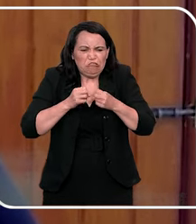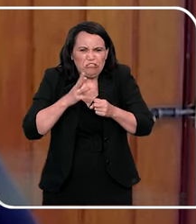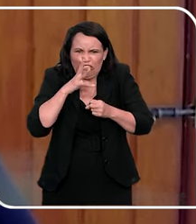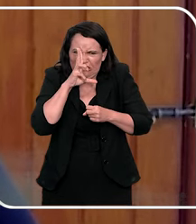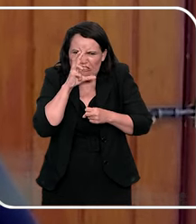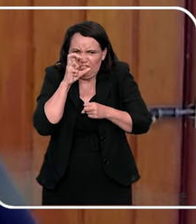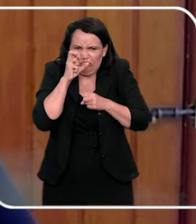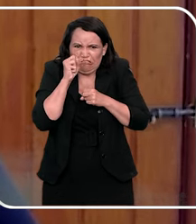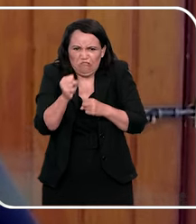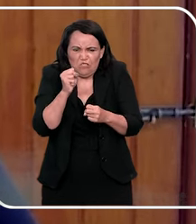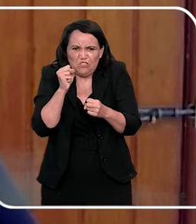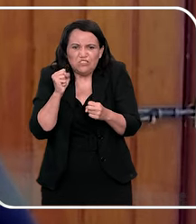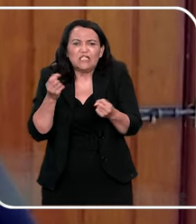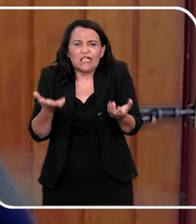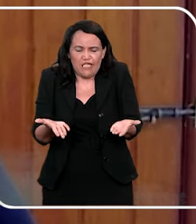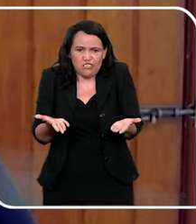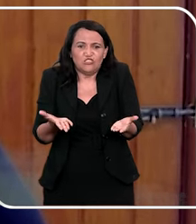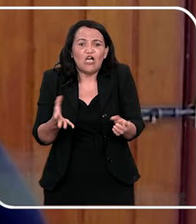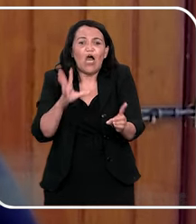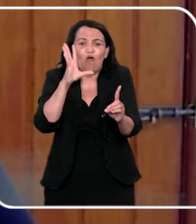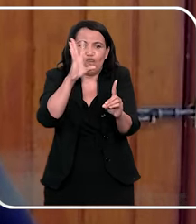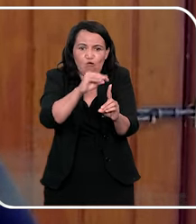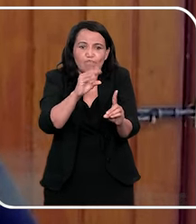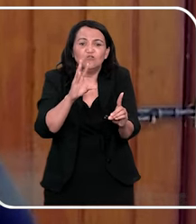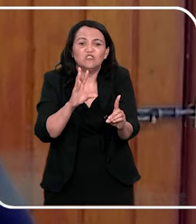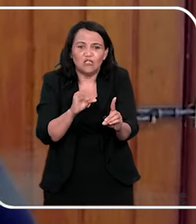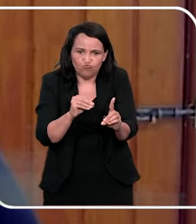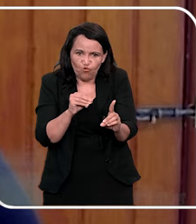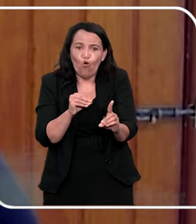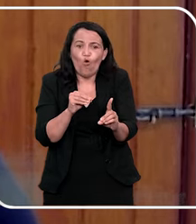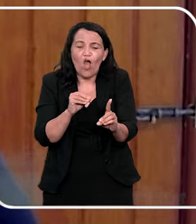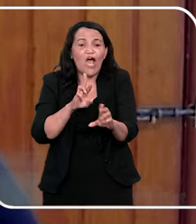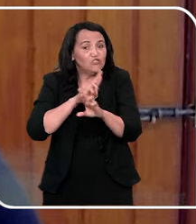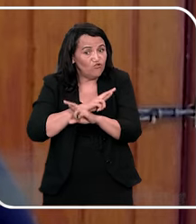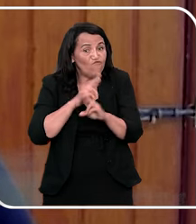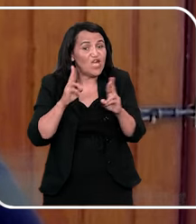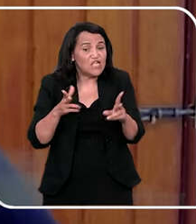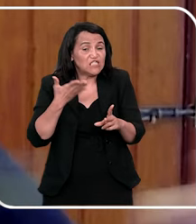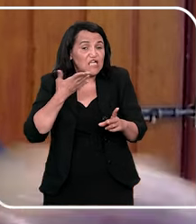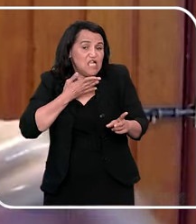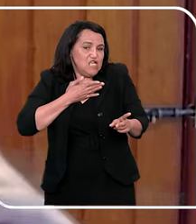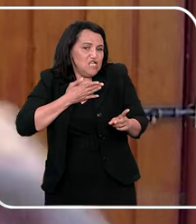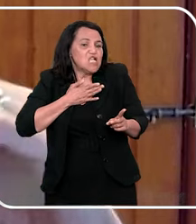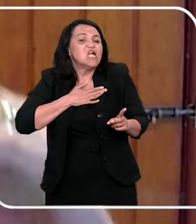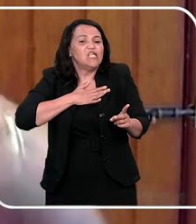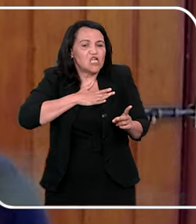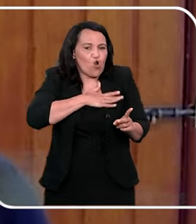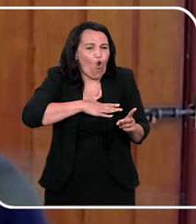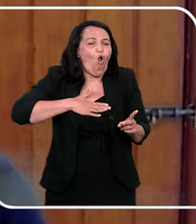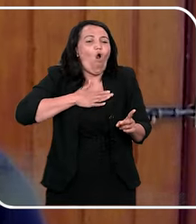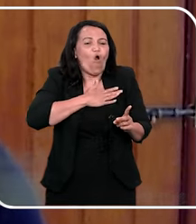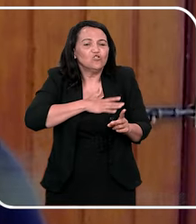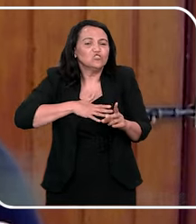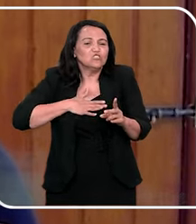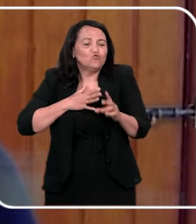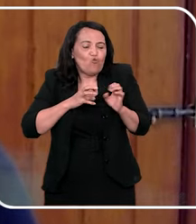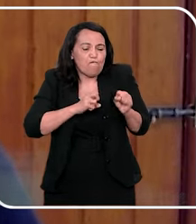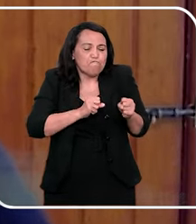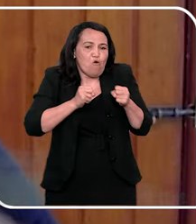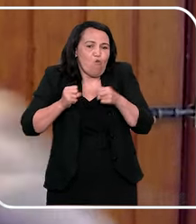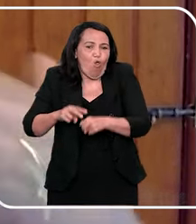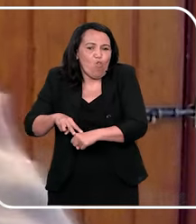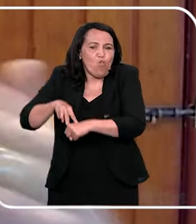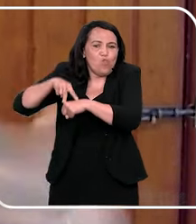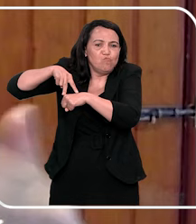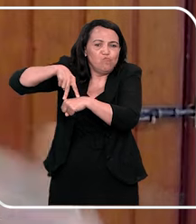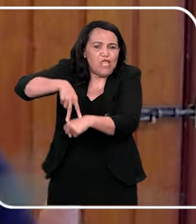abusador. O abusador, já não encerrava nesse filme, o abusador, ele gosta muito da sensação de poder. e às